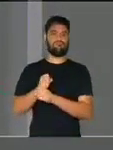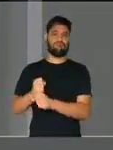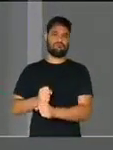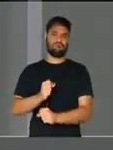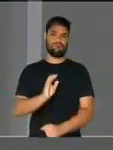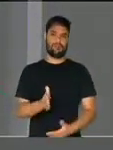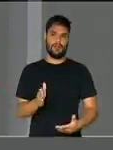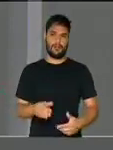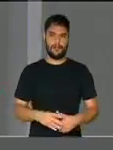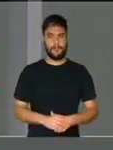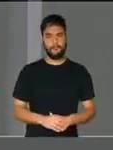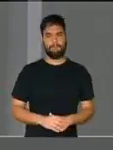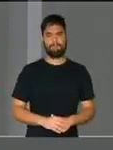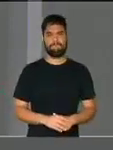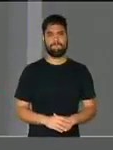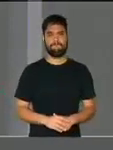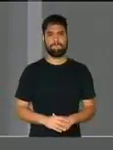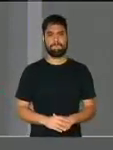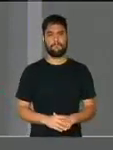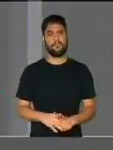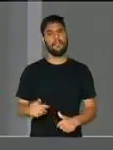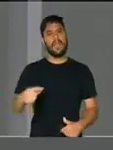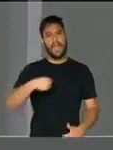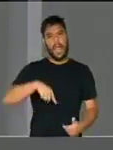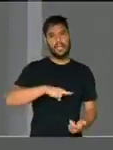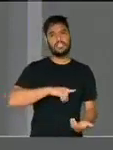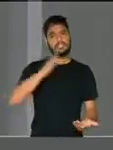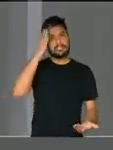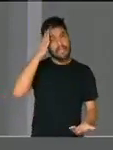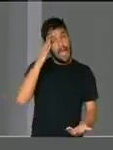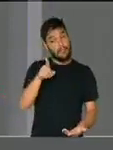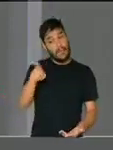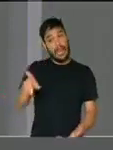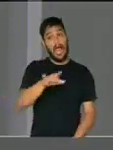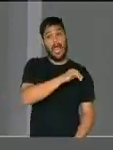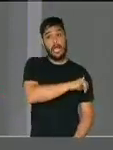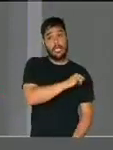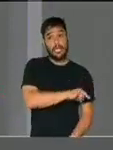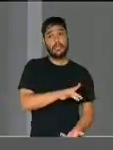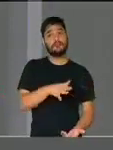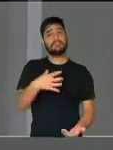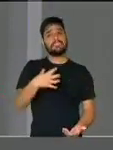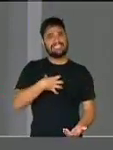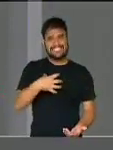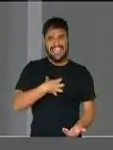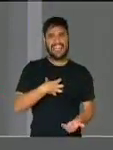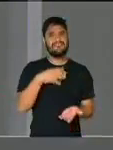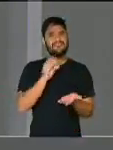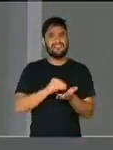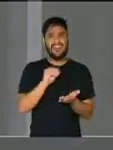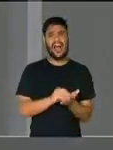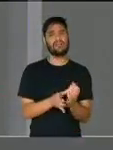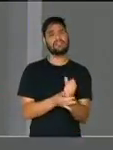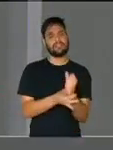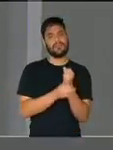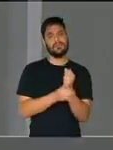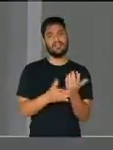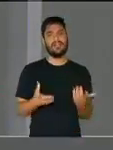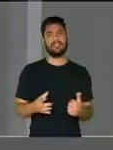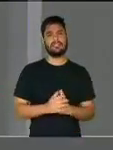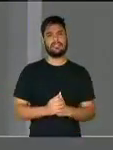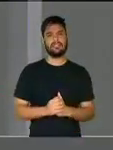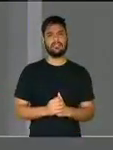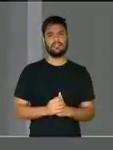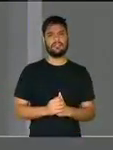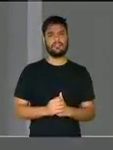E por fim, todos nós lá no Rio nos sentimos indefesos. Há quem diga, inclusive, que